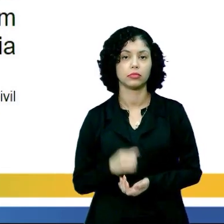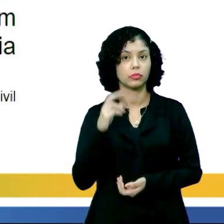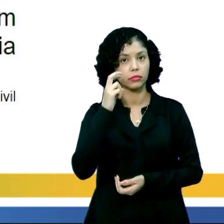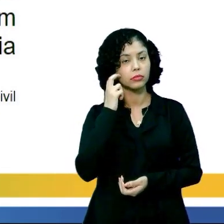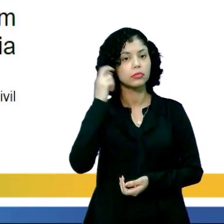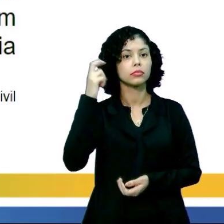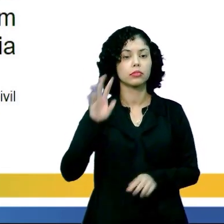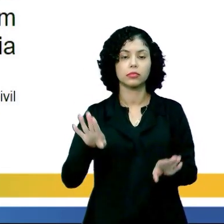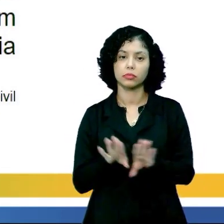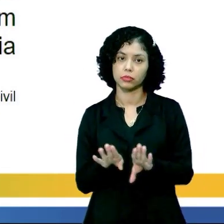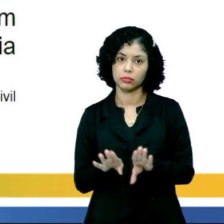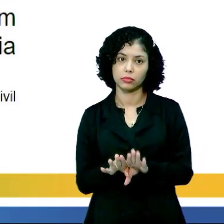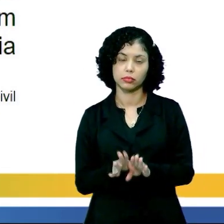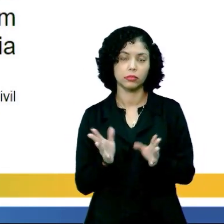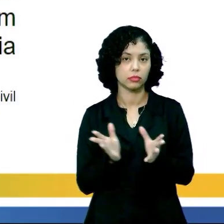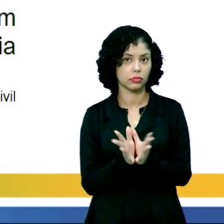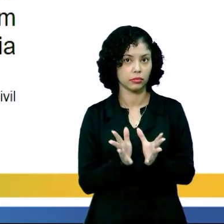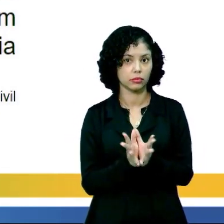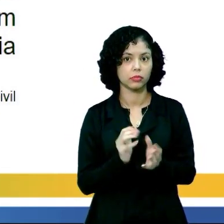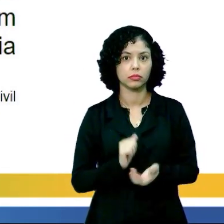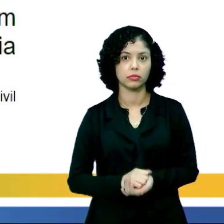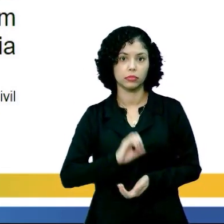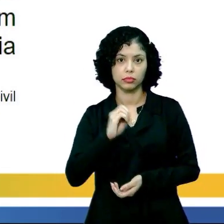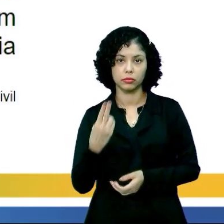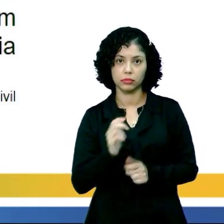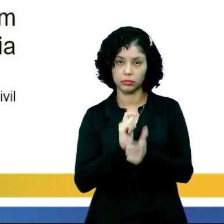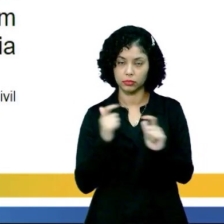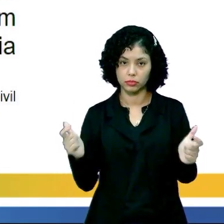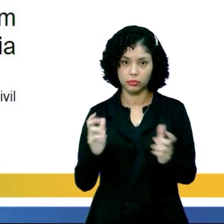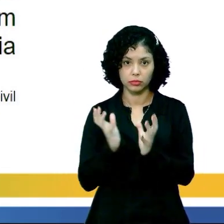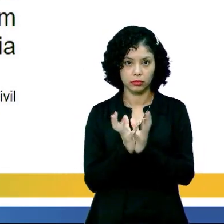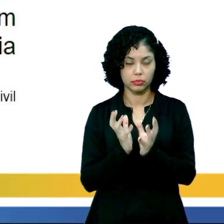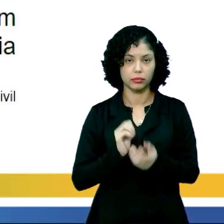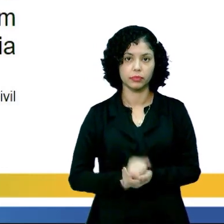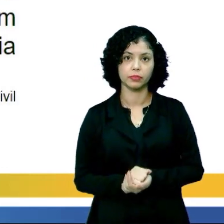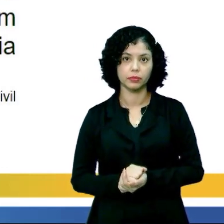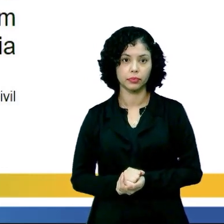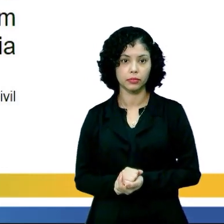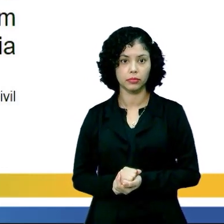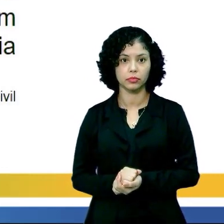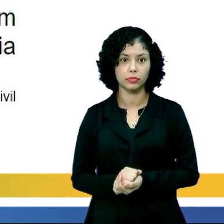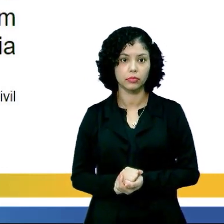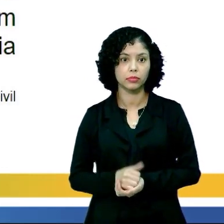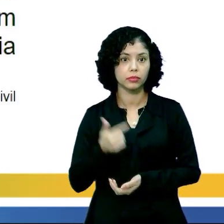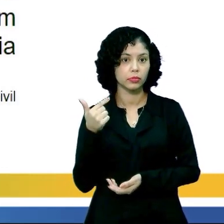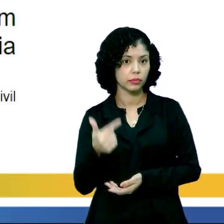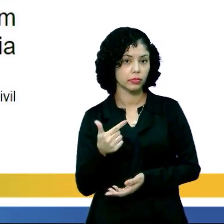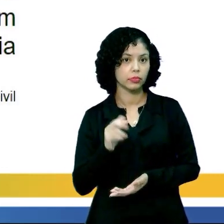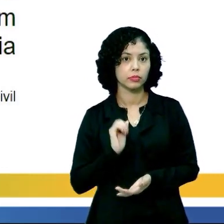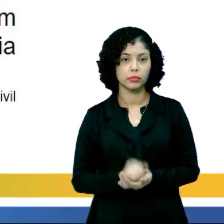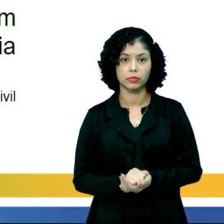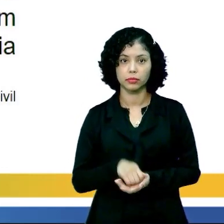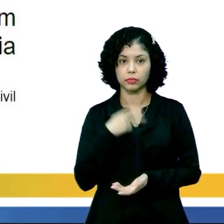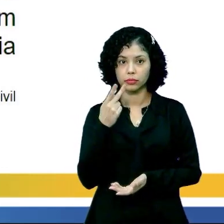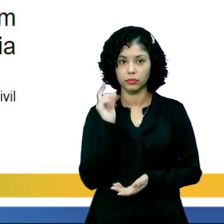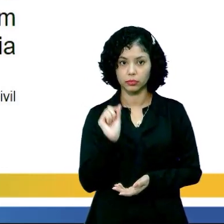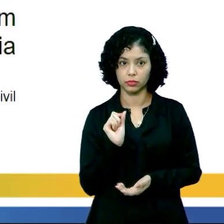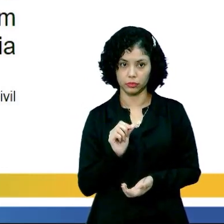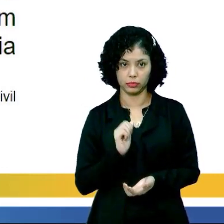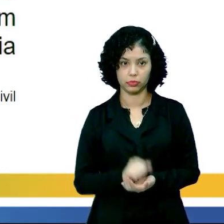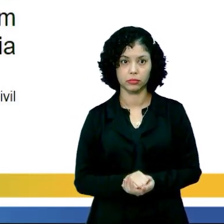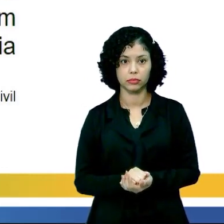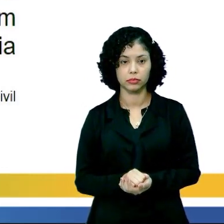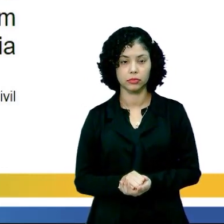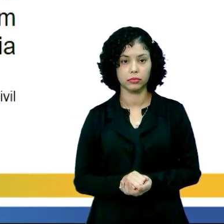cultural para um determinado grupo, ou para um grande grupo, tá? Seção 2, o que diz sobre a cultura? O